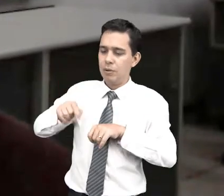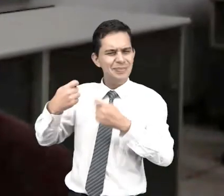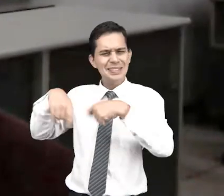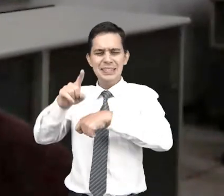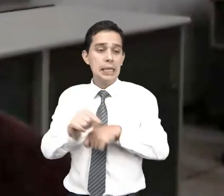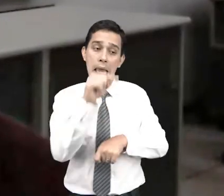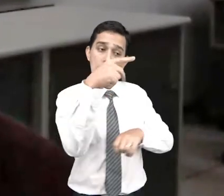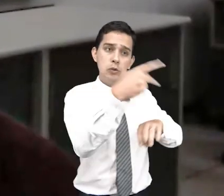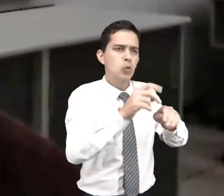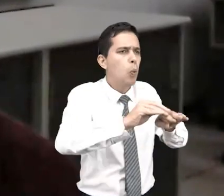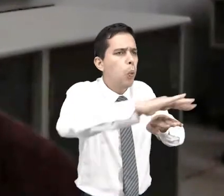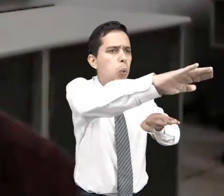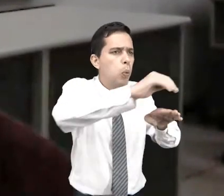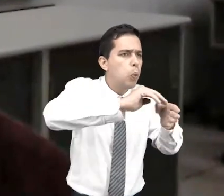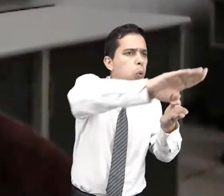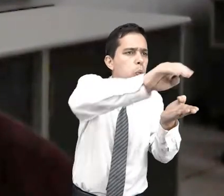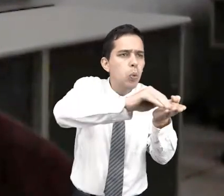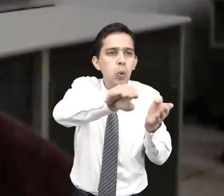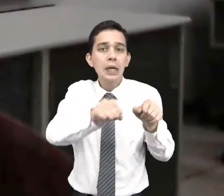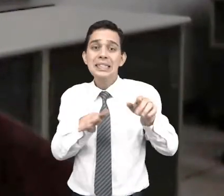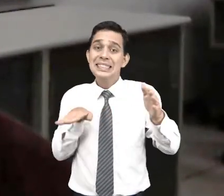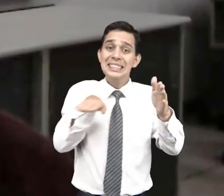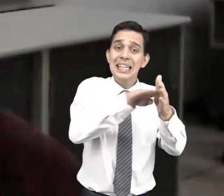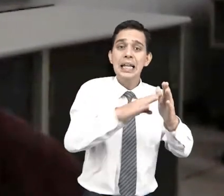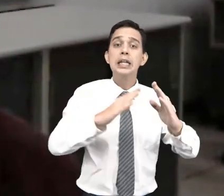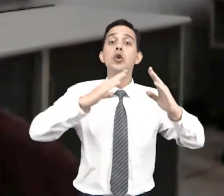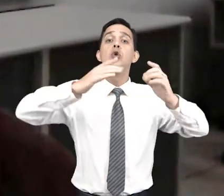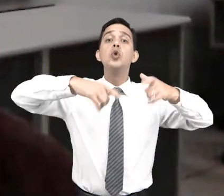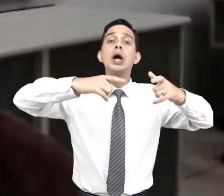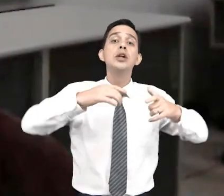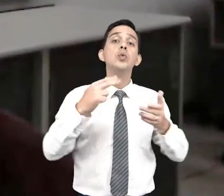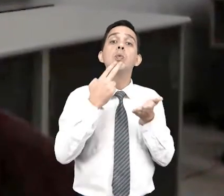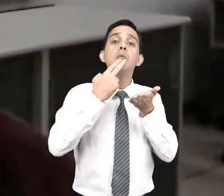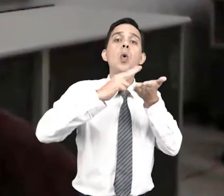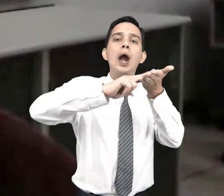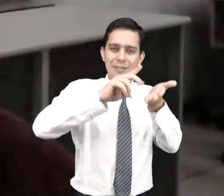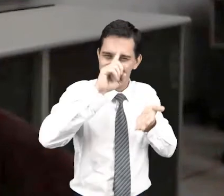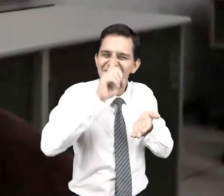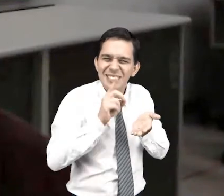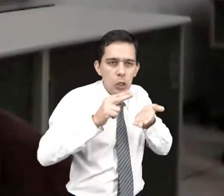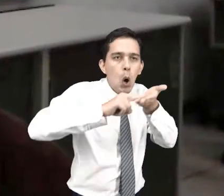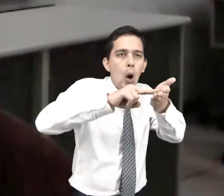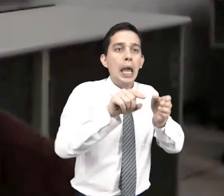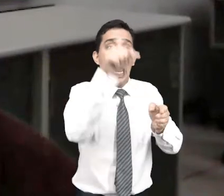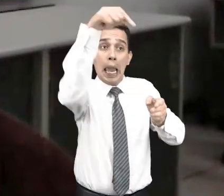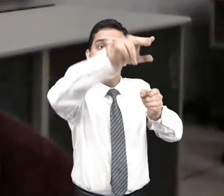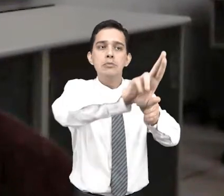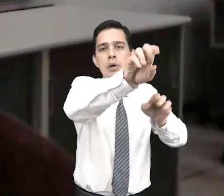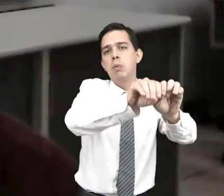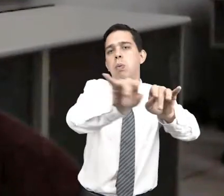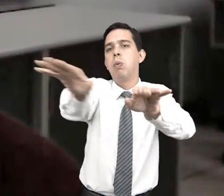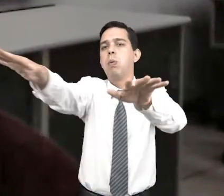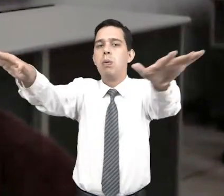automaticamente isso para os correios, eliminando todos esses